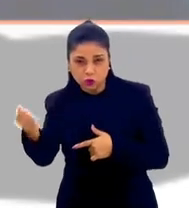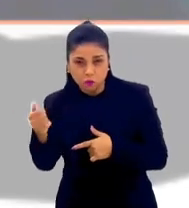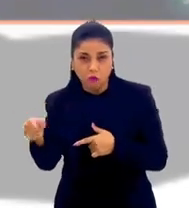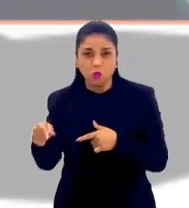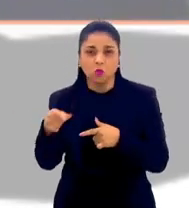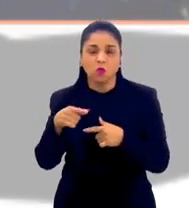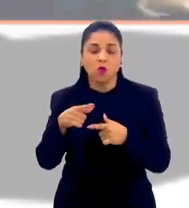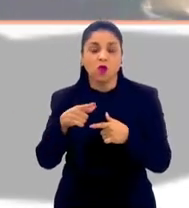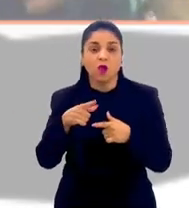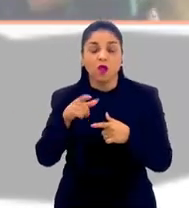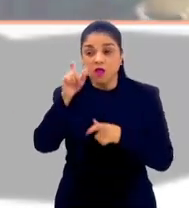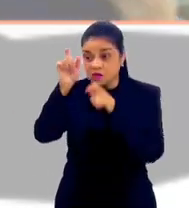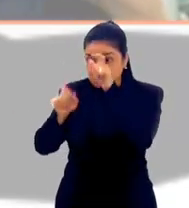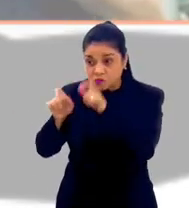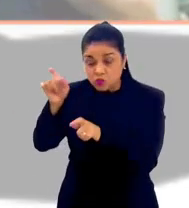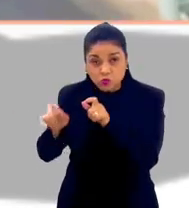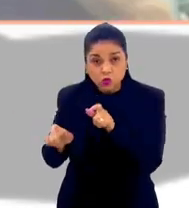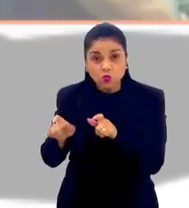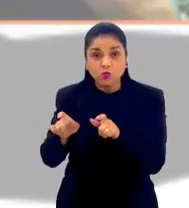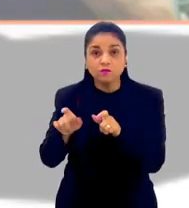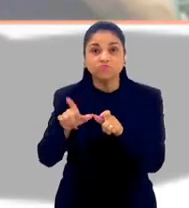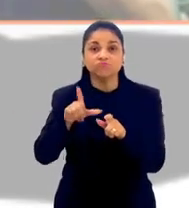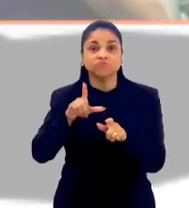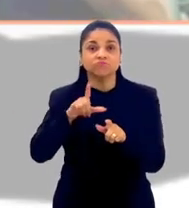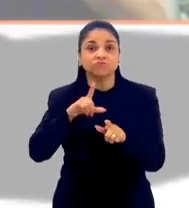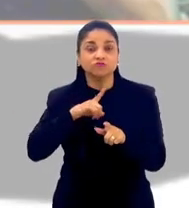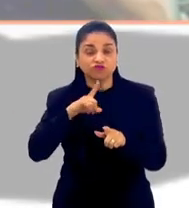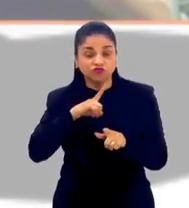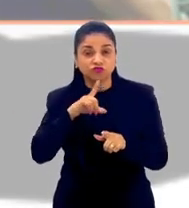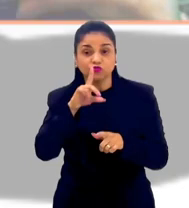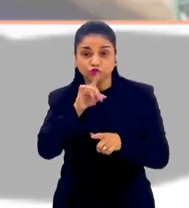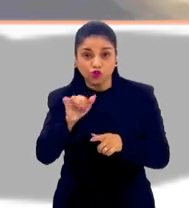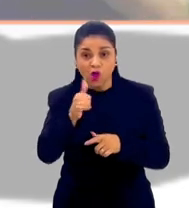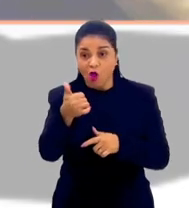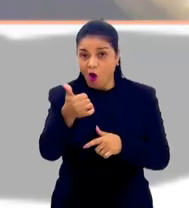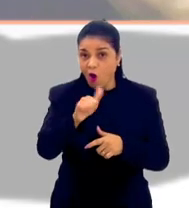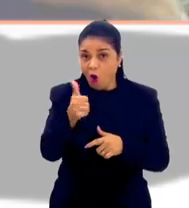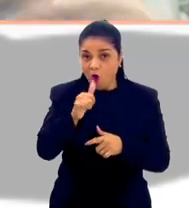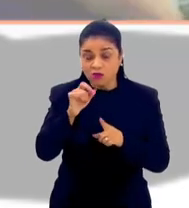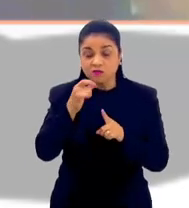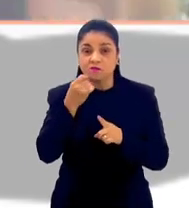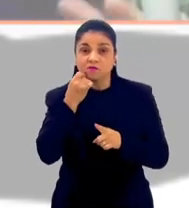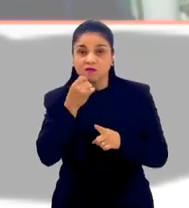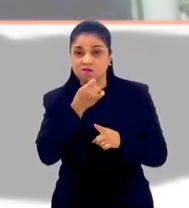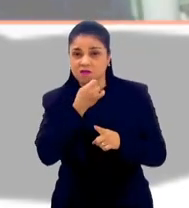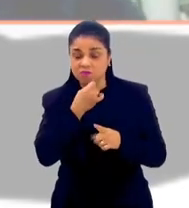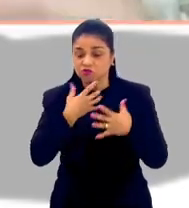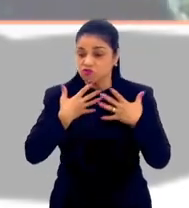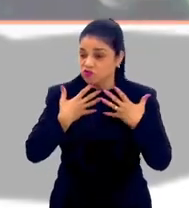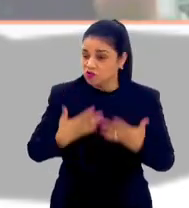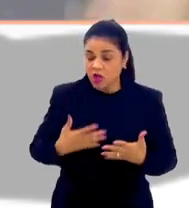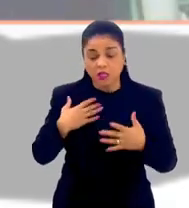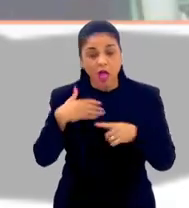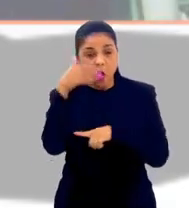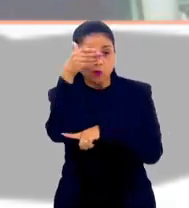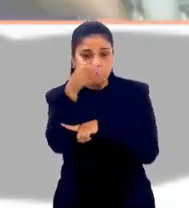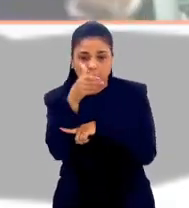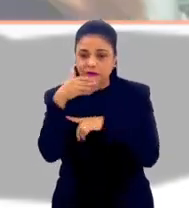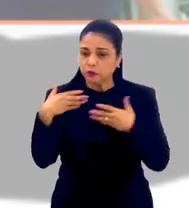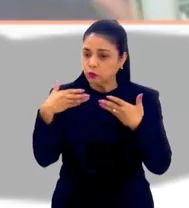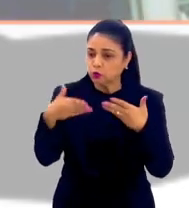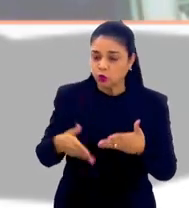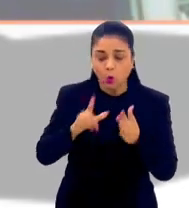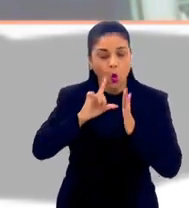E as pessoas tinham começado, né, aquele 11 de setembro, muito chateadas. Caramba, o táxi não veio.